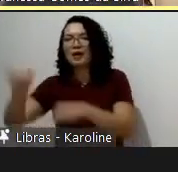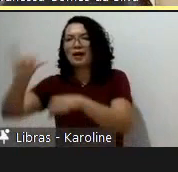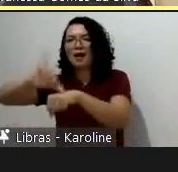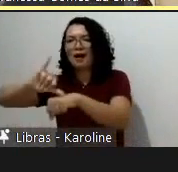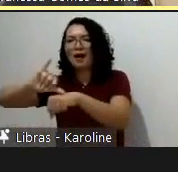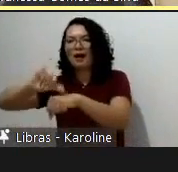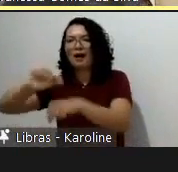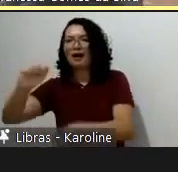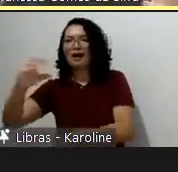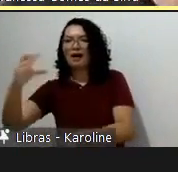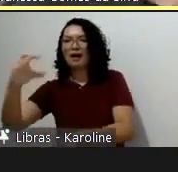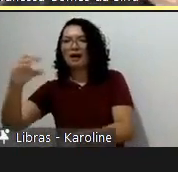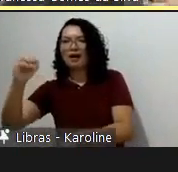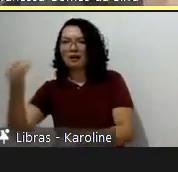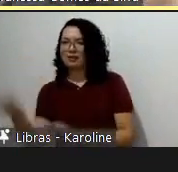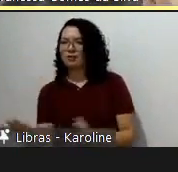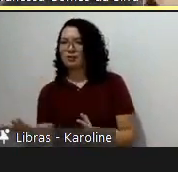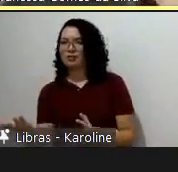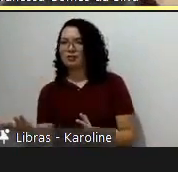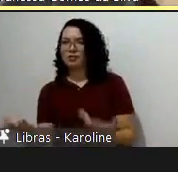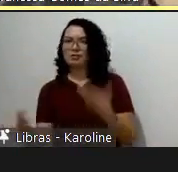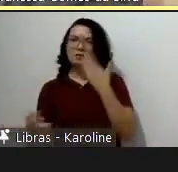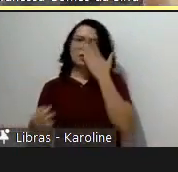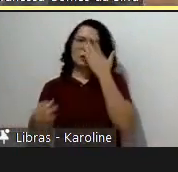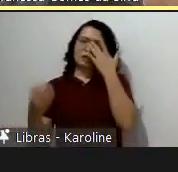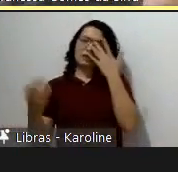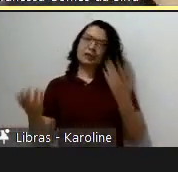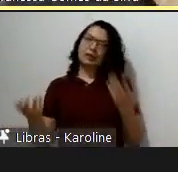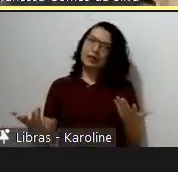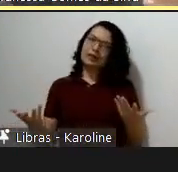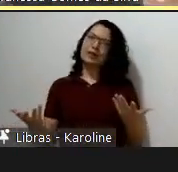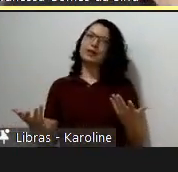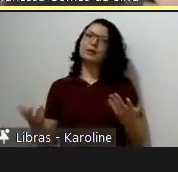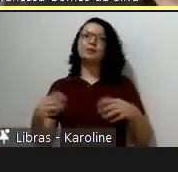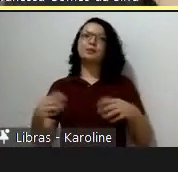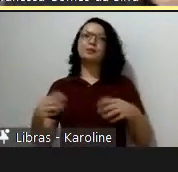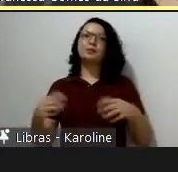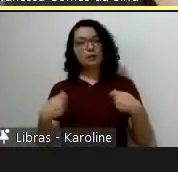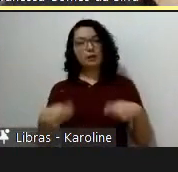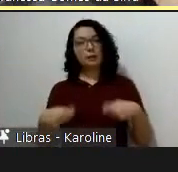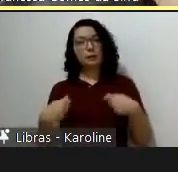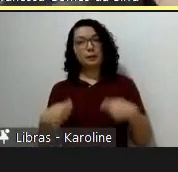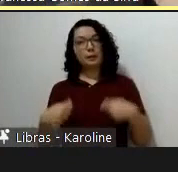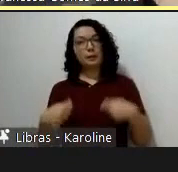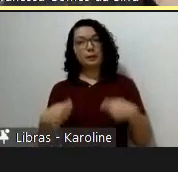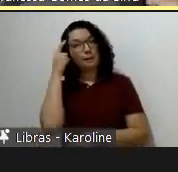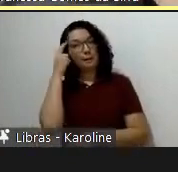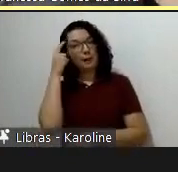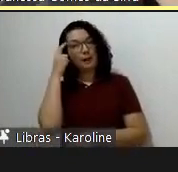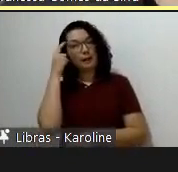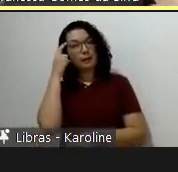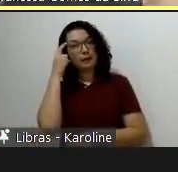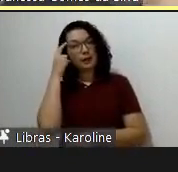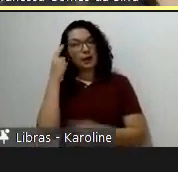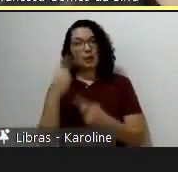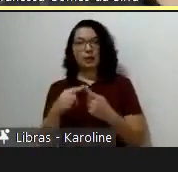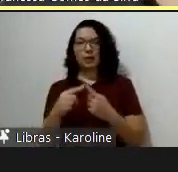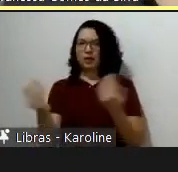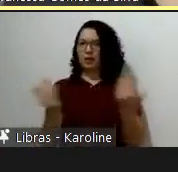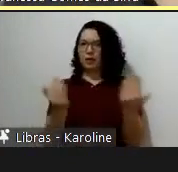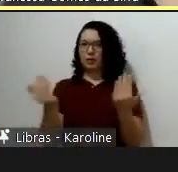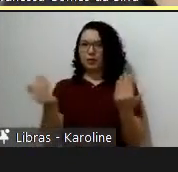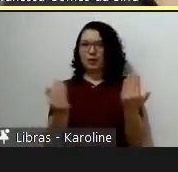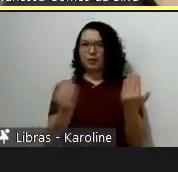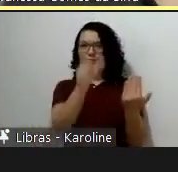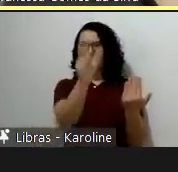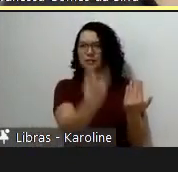feito para utilizar por um manejo sustentável a extração de madeira que fosse possível da floresta que eles tinham